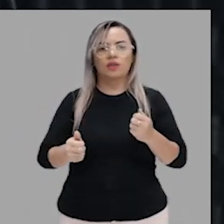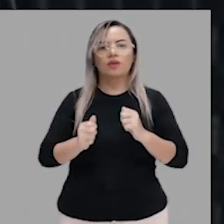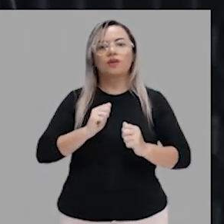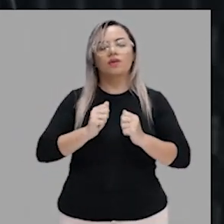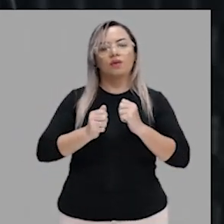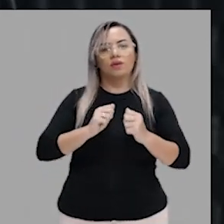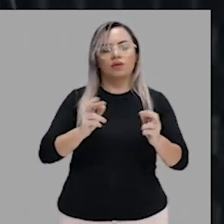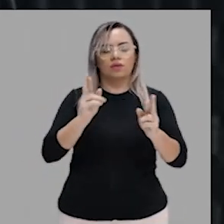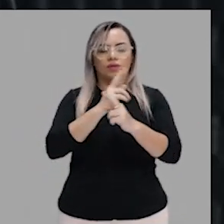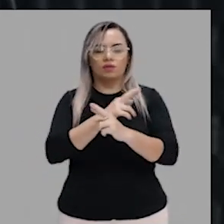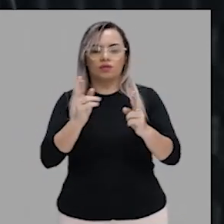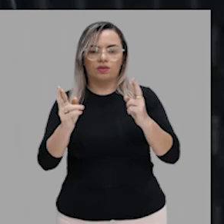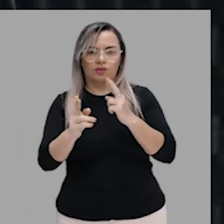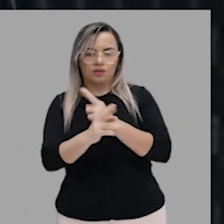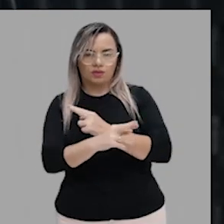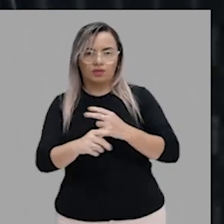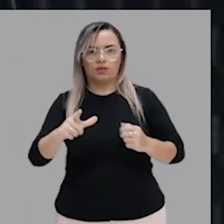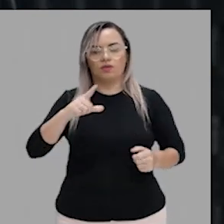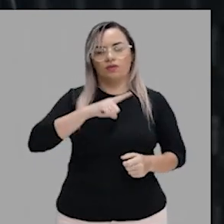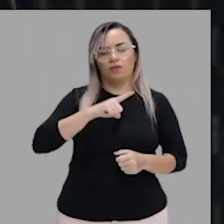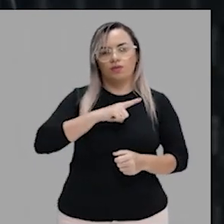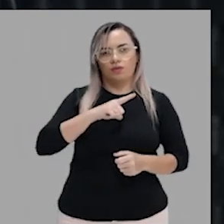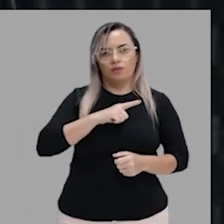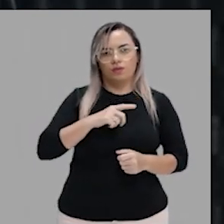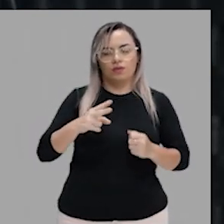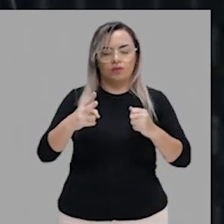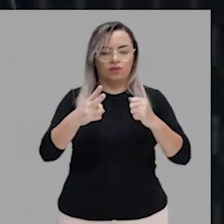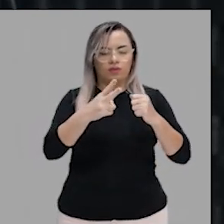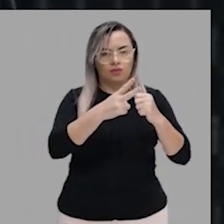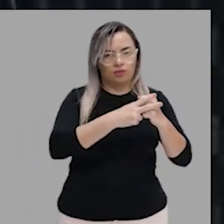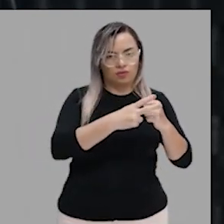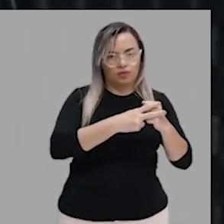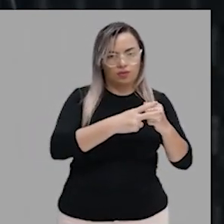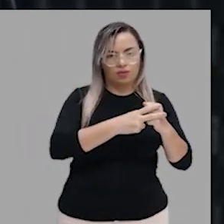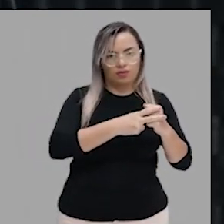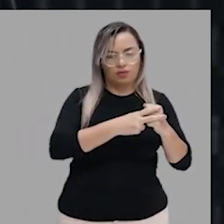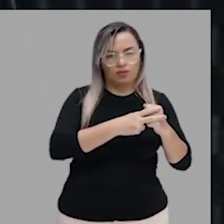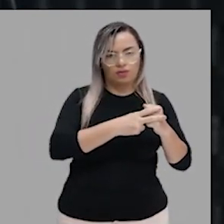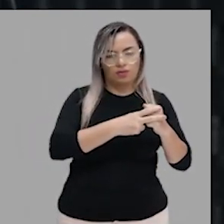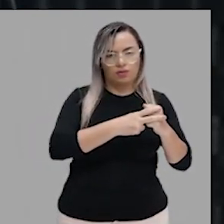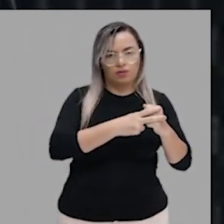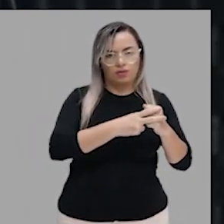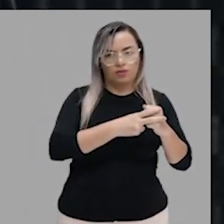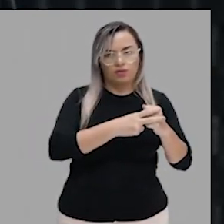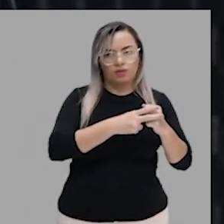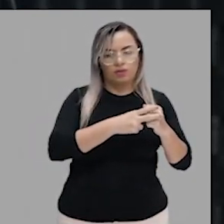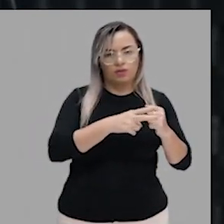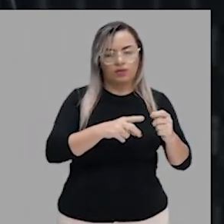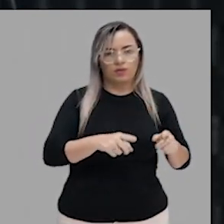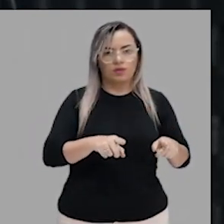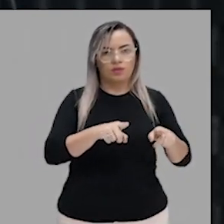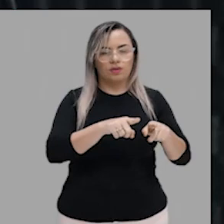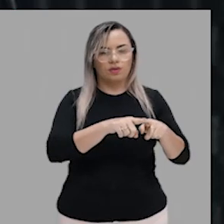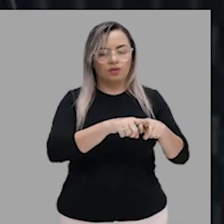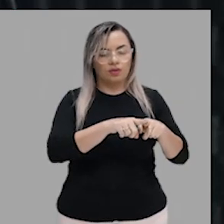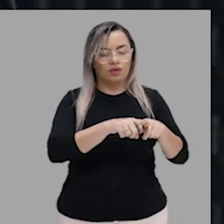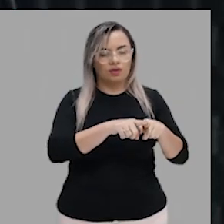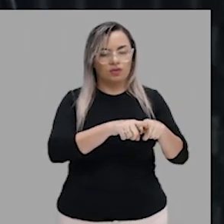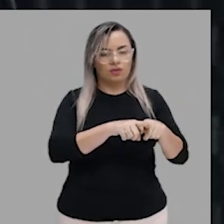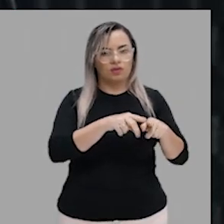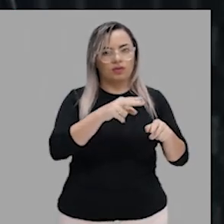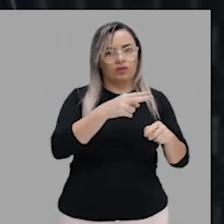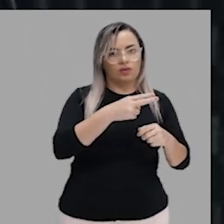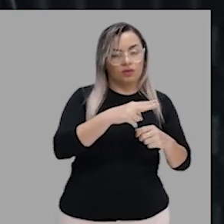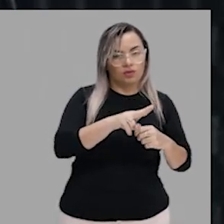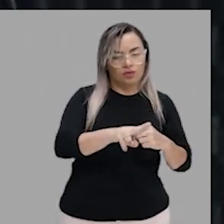É a relação existente entre um verbo, no caso da regência verbal. Está certo? Nós temos também a regência nominal. A